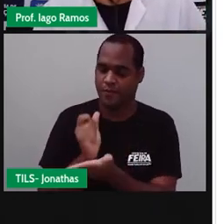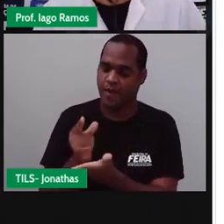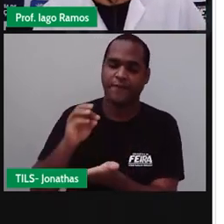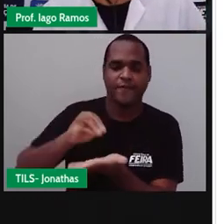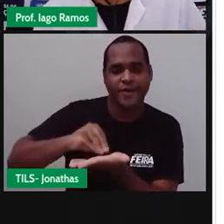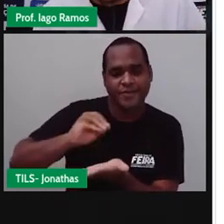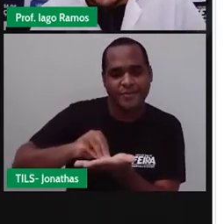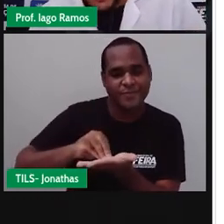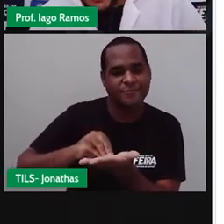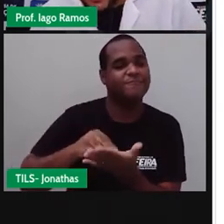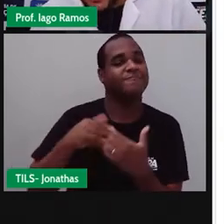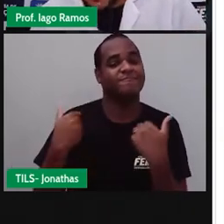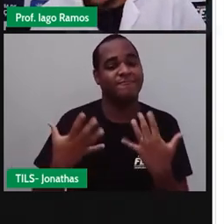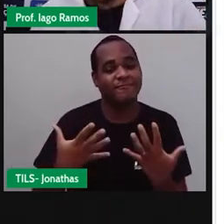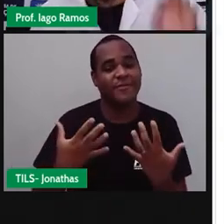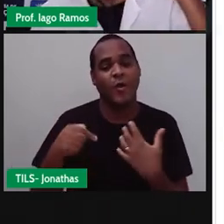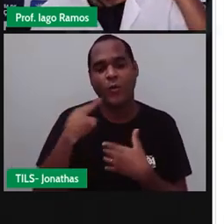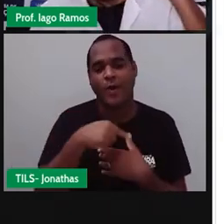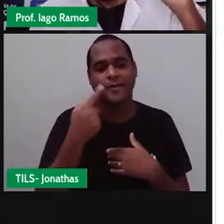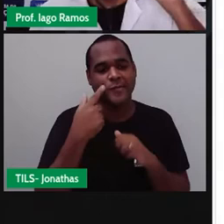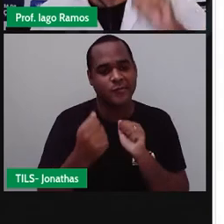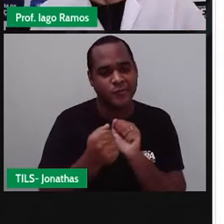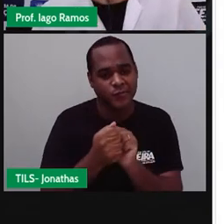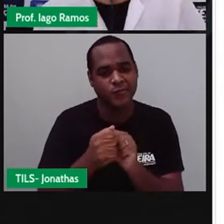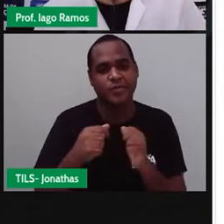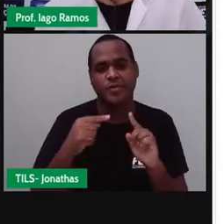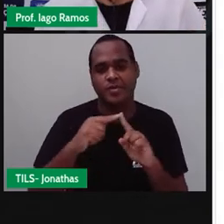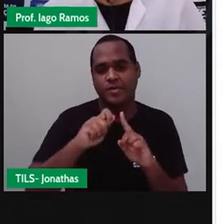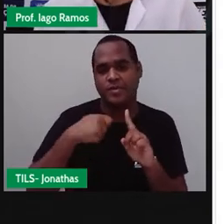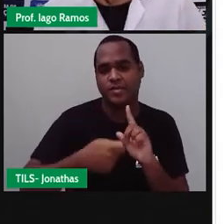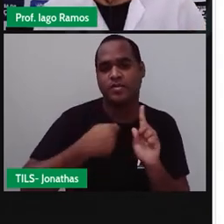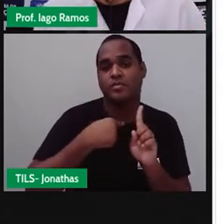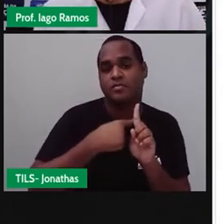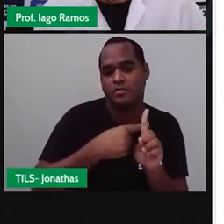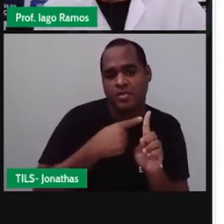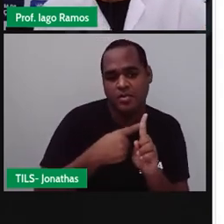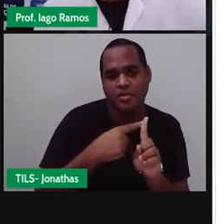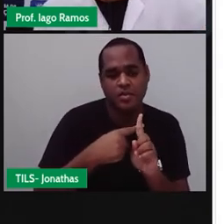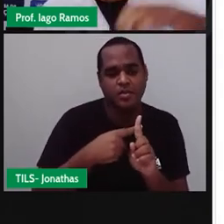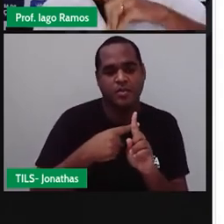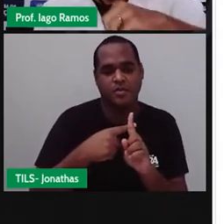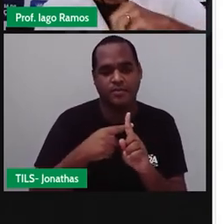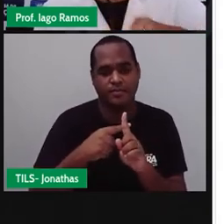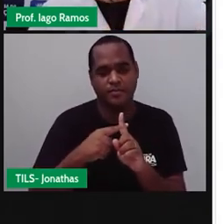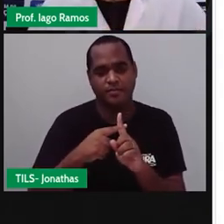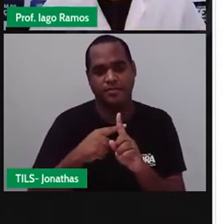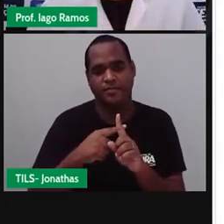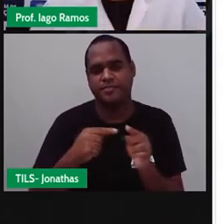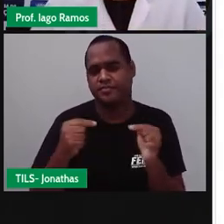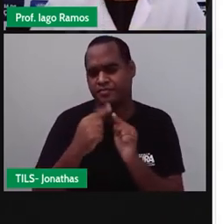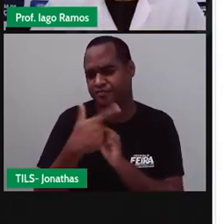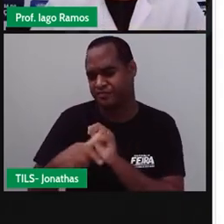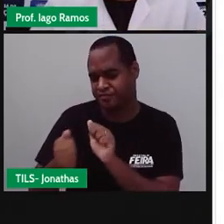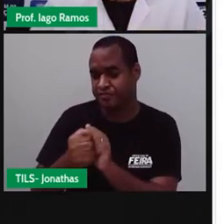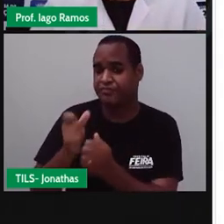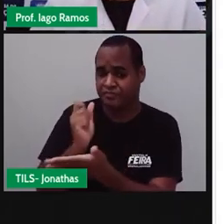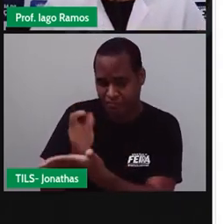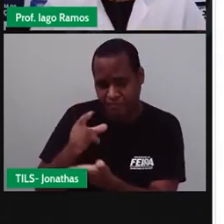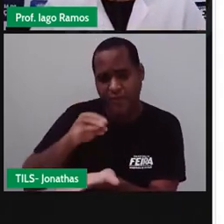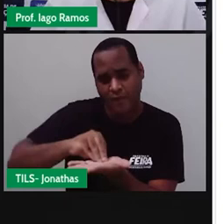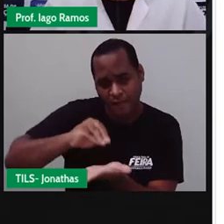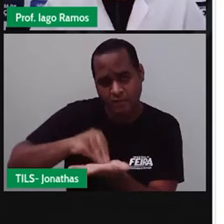então nesse aqui a gente vai colocar mais, porque vai juntar uma nova dívida aí,